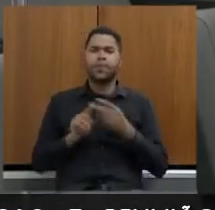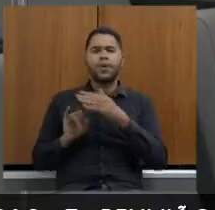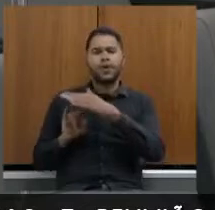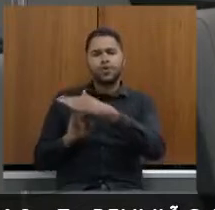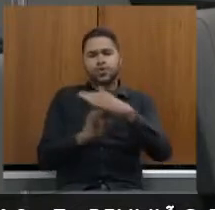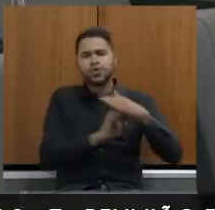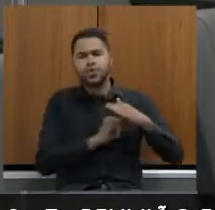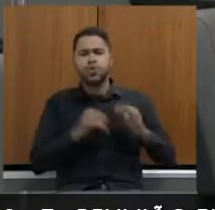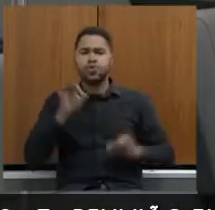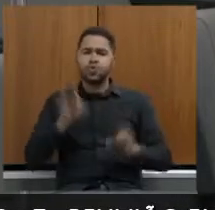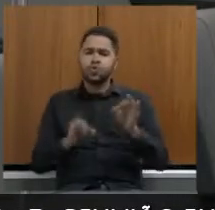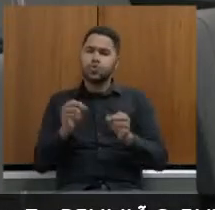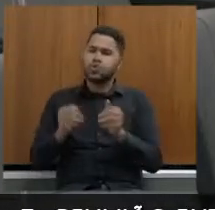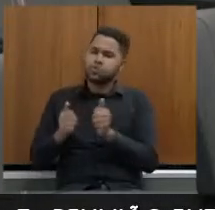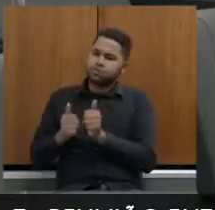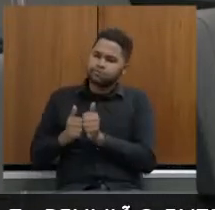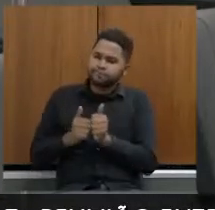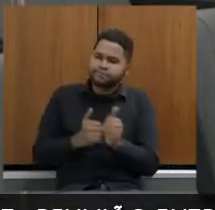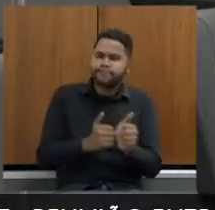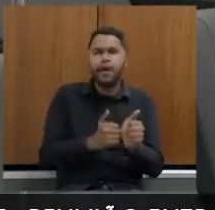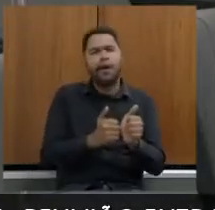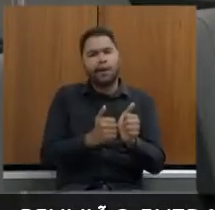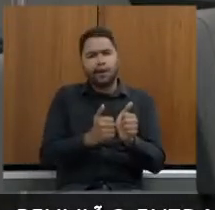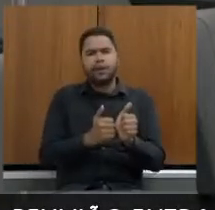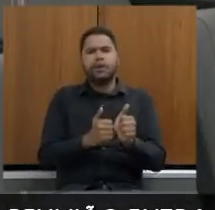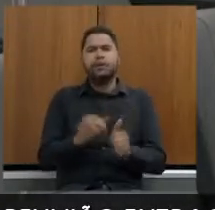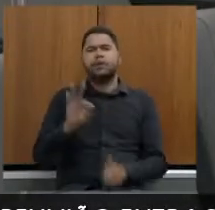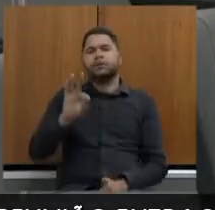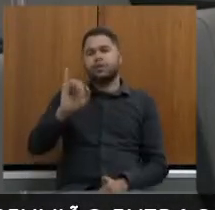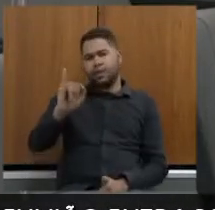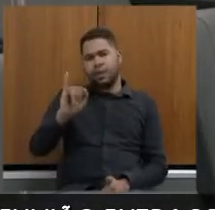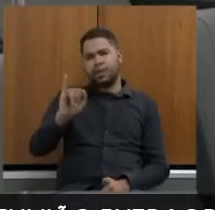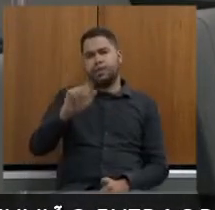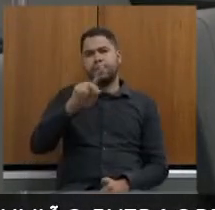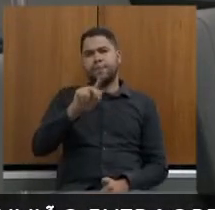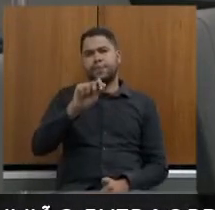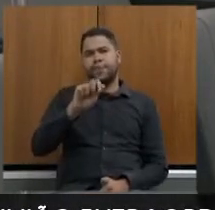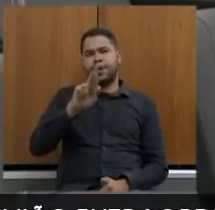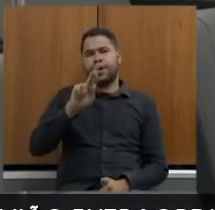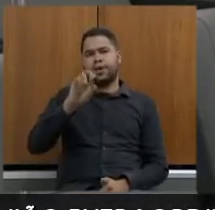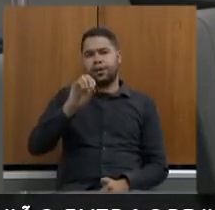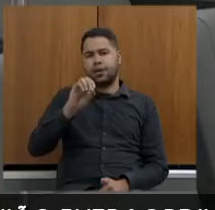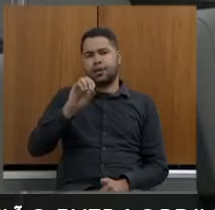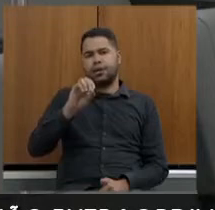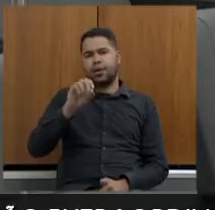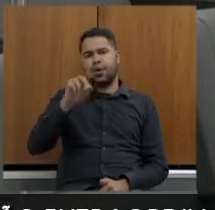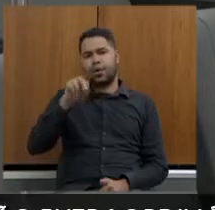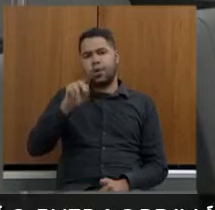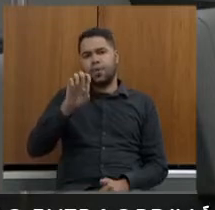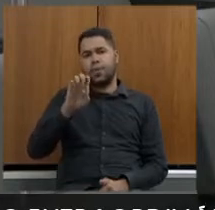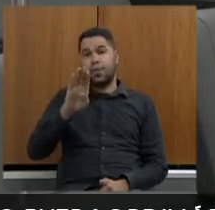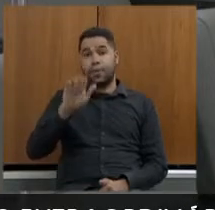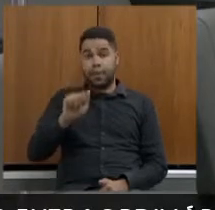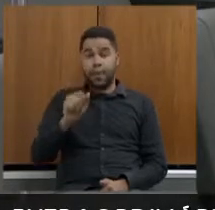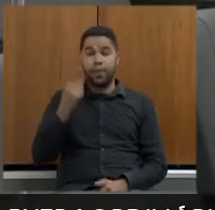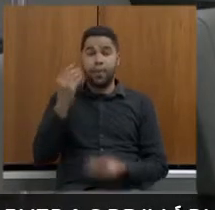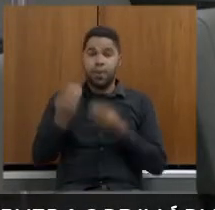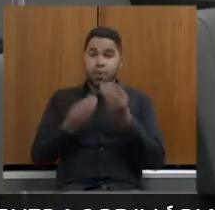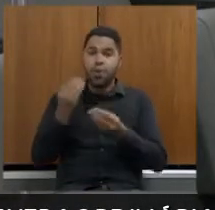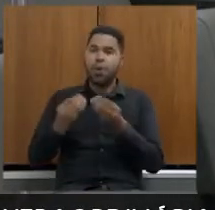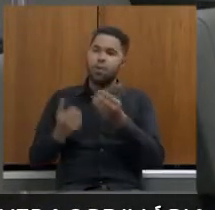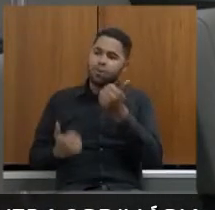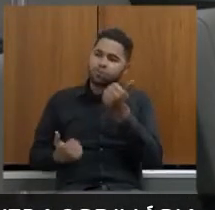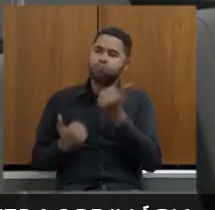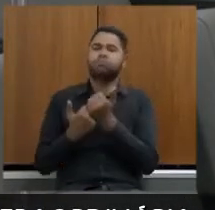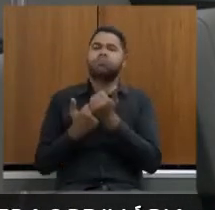justiça nos acompanham tem lá a TI para o OPEB que está prestando um serviço de fortalecimento dessa participação